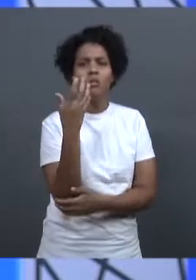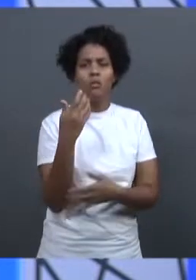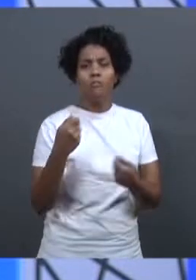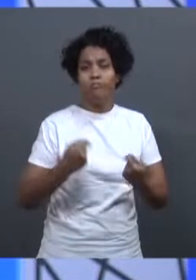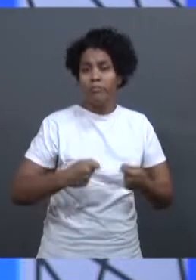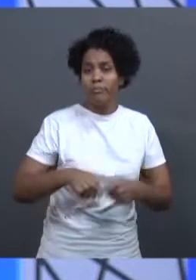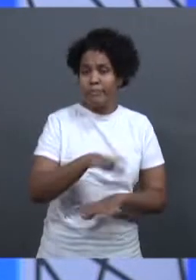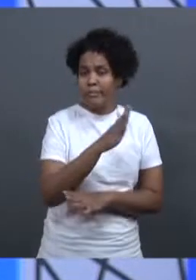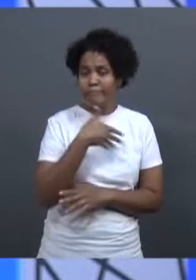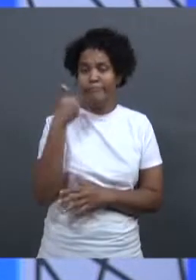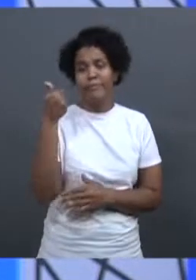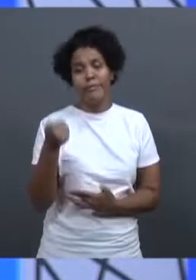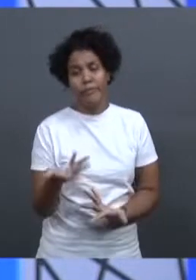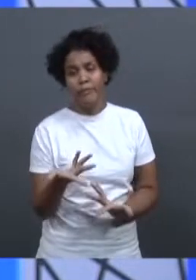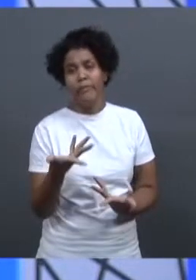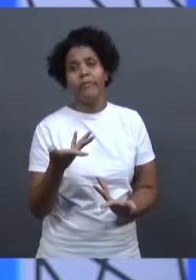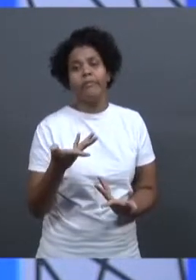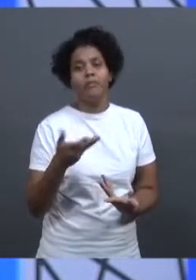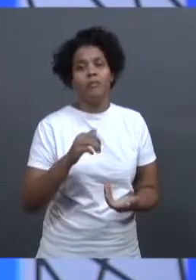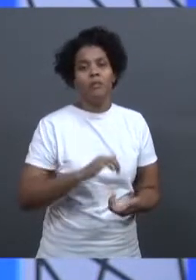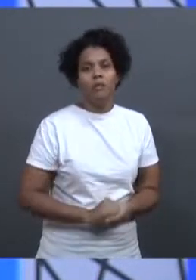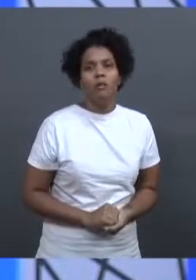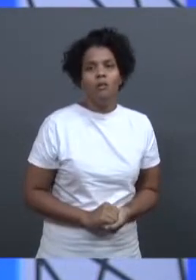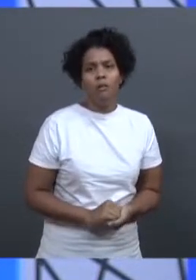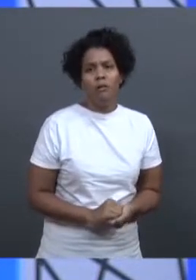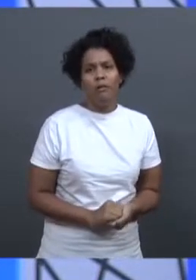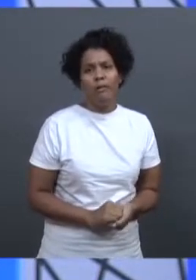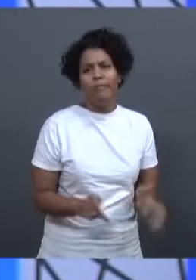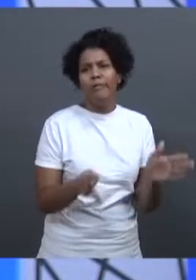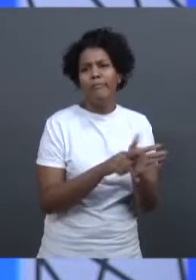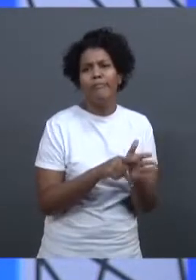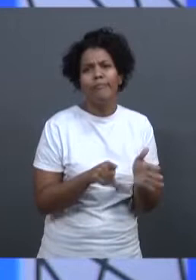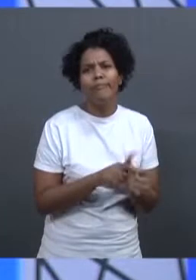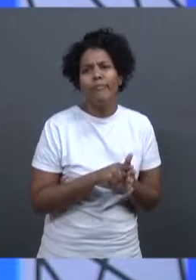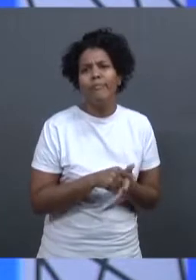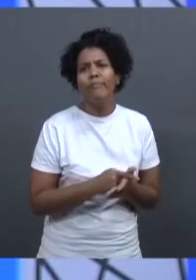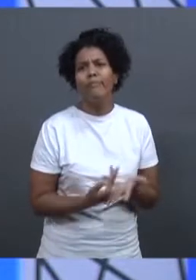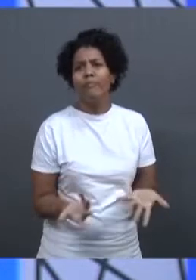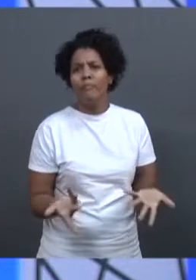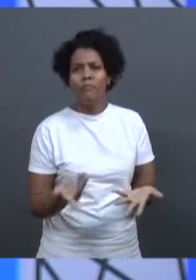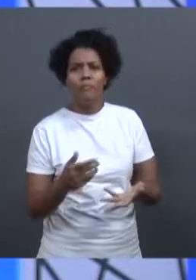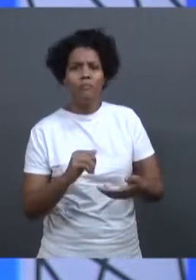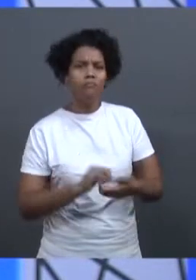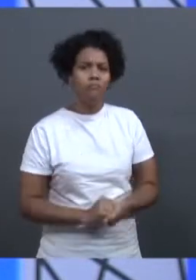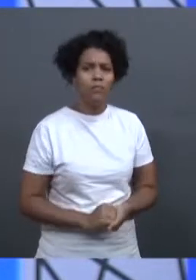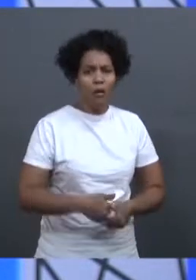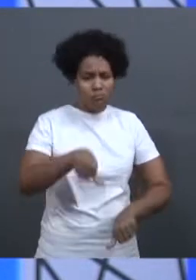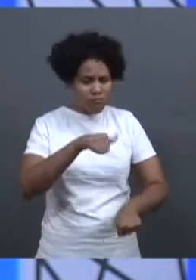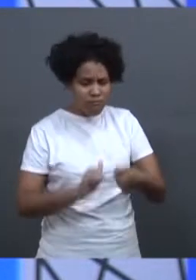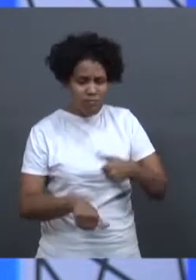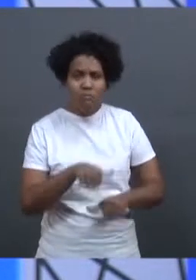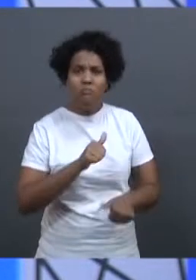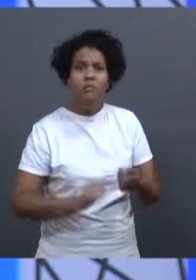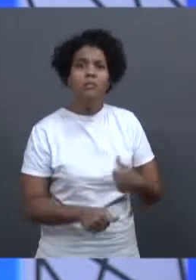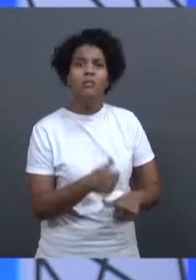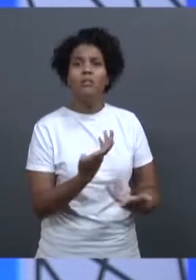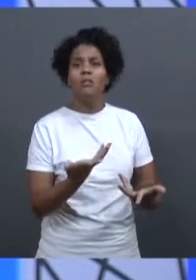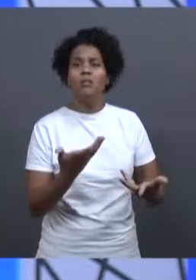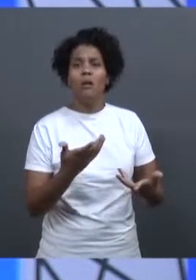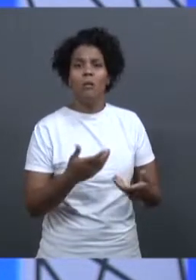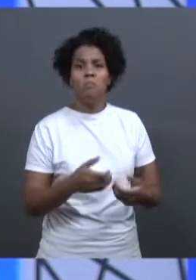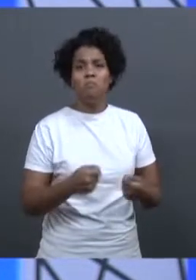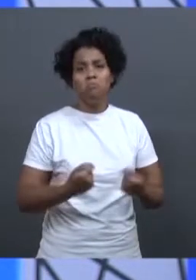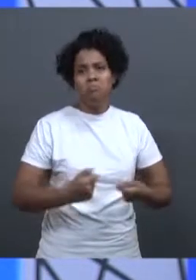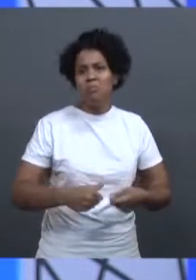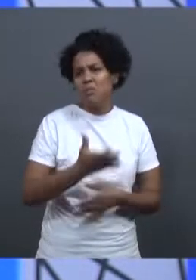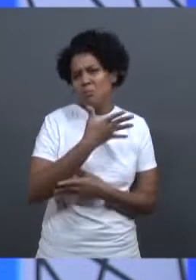melhorar na própria análise dos estudos de impacto ambiental, dos relatórios de impacto ambiental